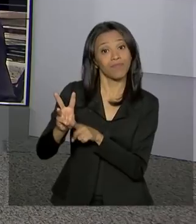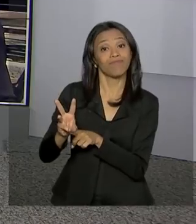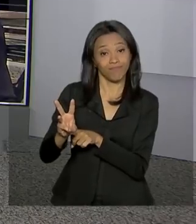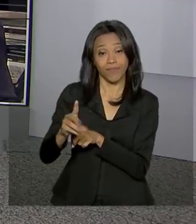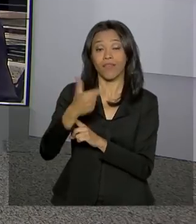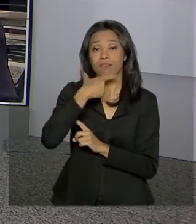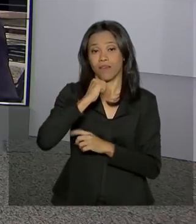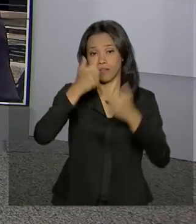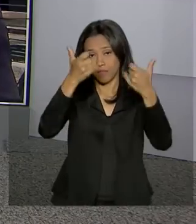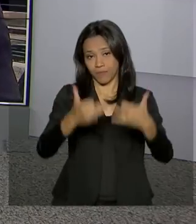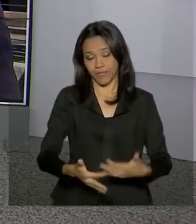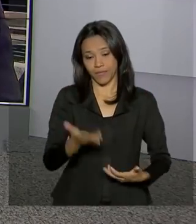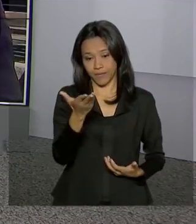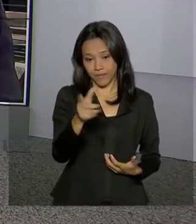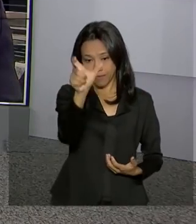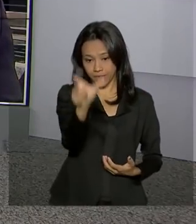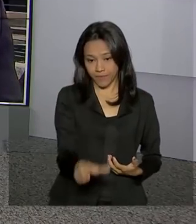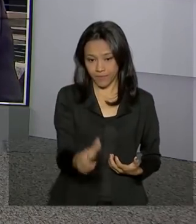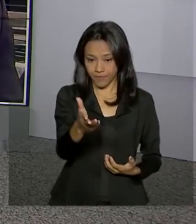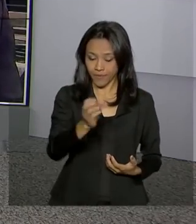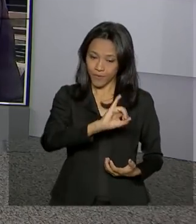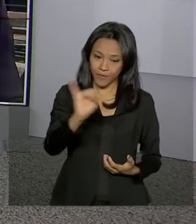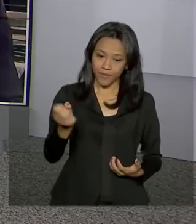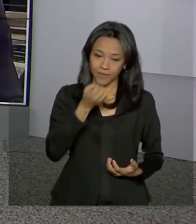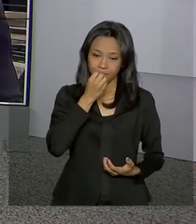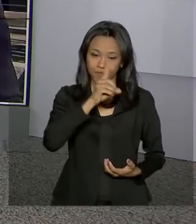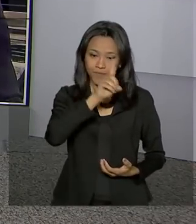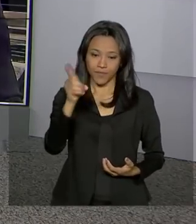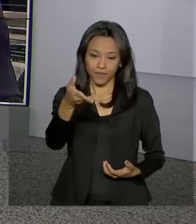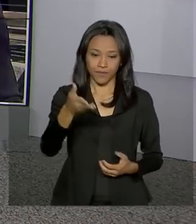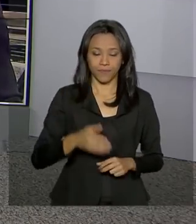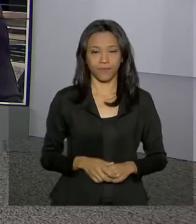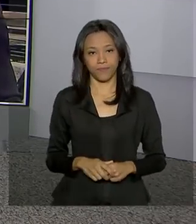repórter Tiago Pimenta. Vamos, ao Rio de Janeiro. Oi, Tiago. Bom dia.